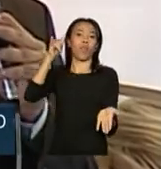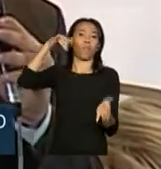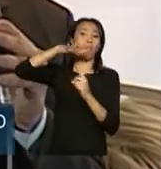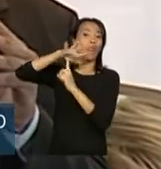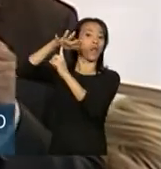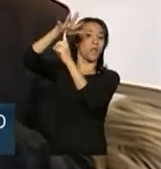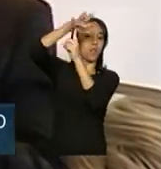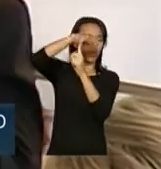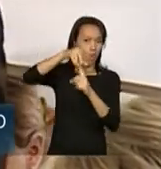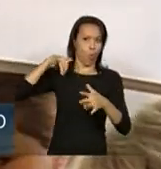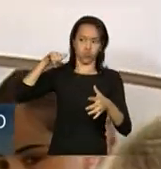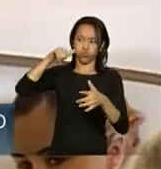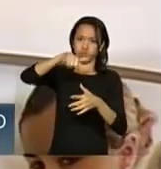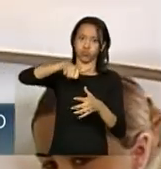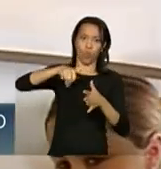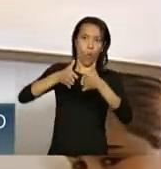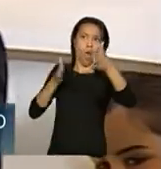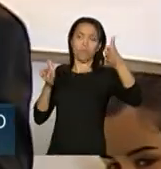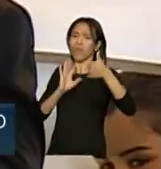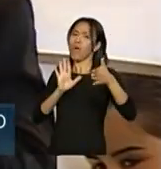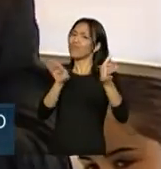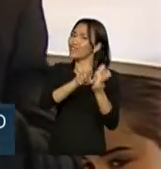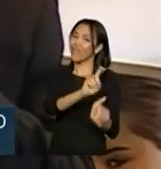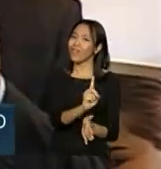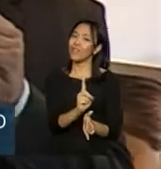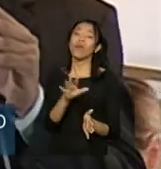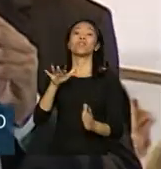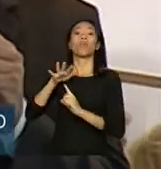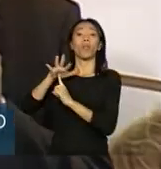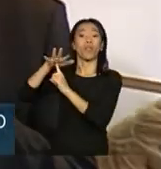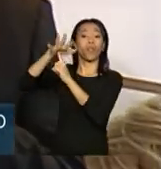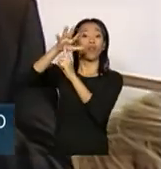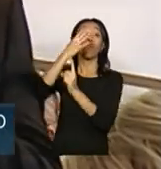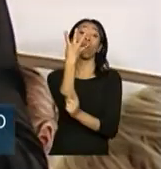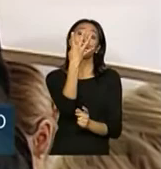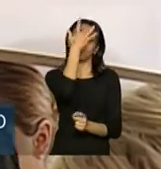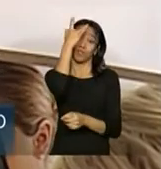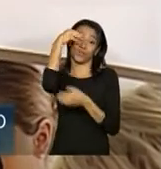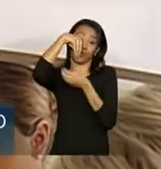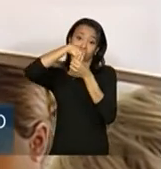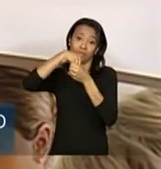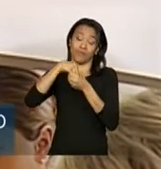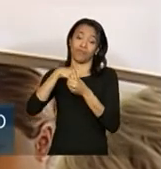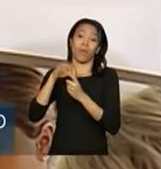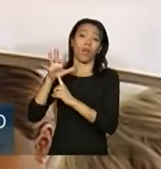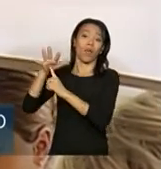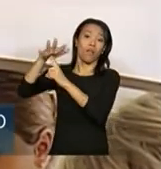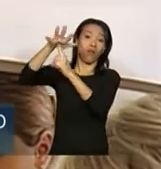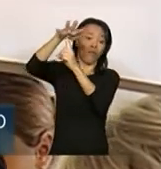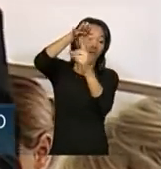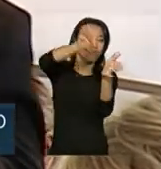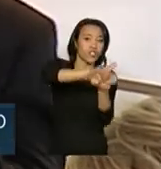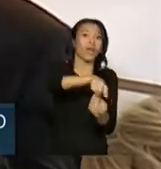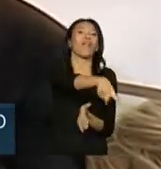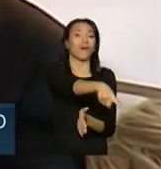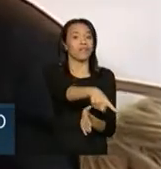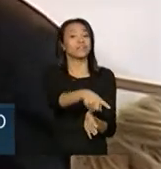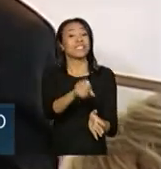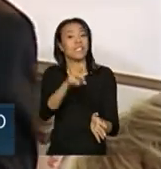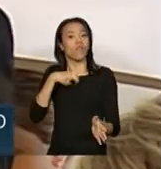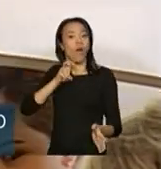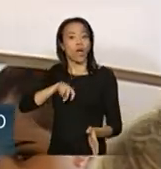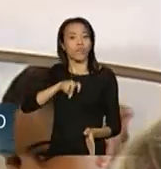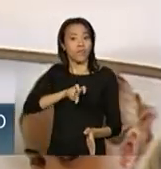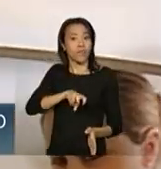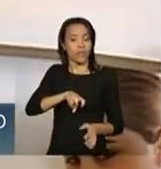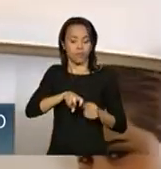avião grandão que vocês vieram, não. De avião que cabe quatro pessoas só no avião, ou no máximo de helicóptero. Se for tentar chegar a pé,